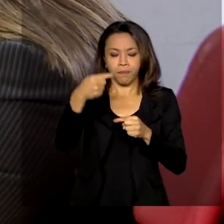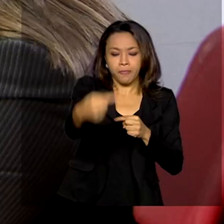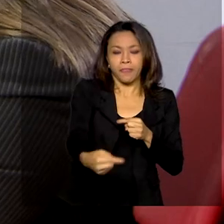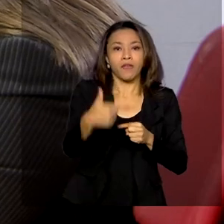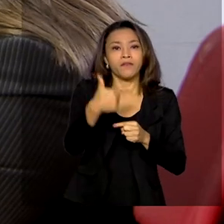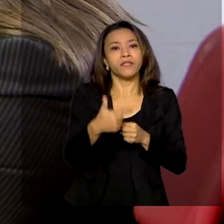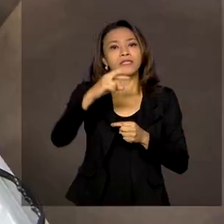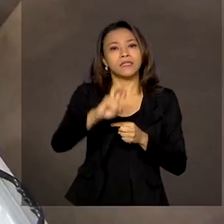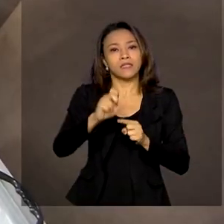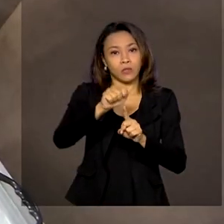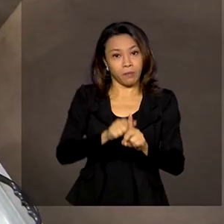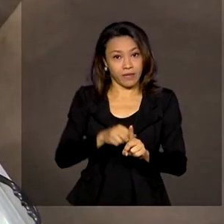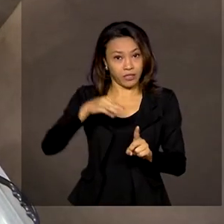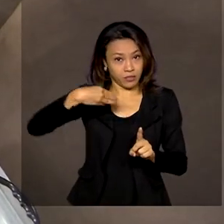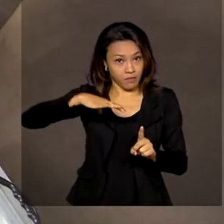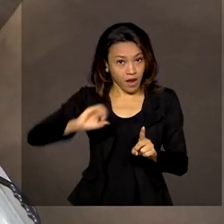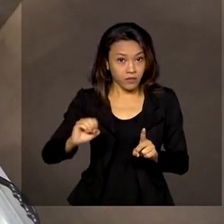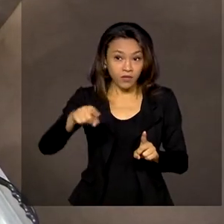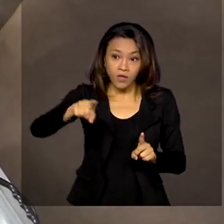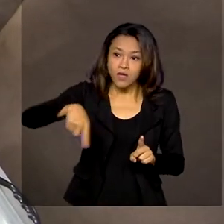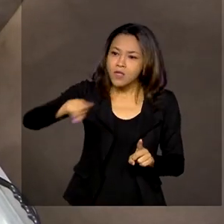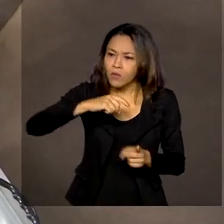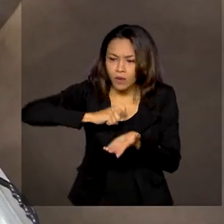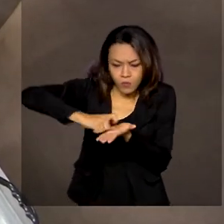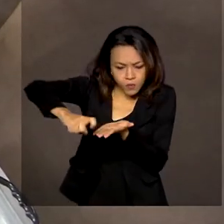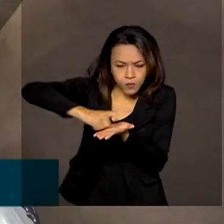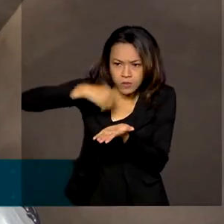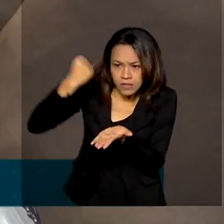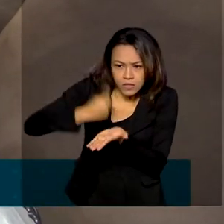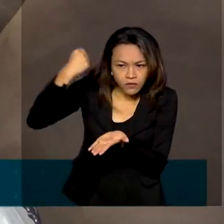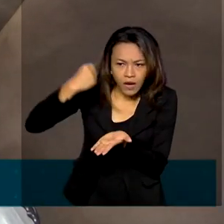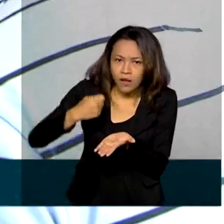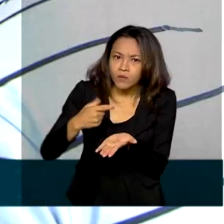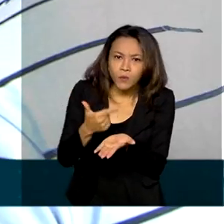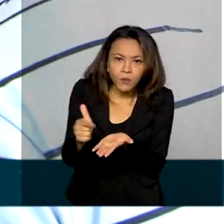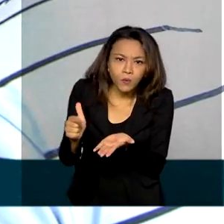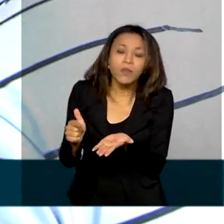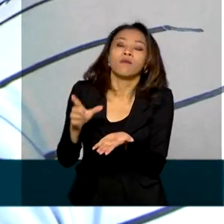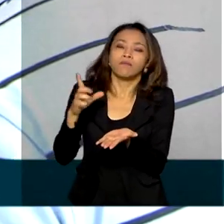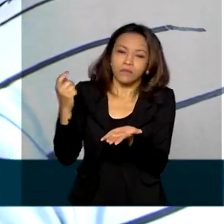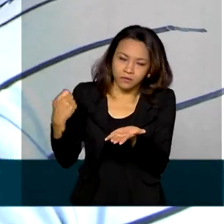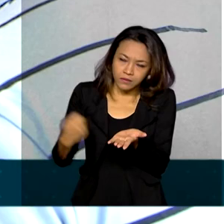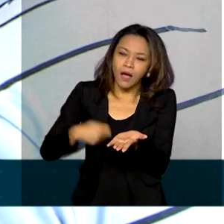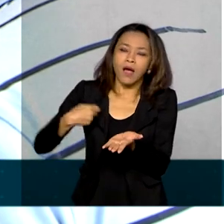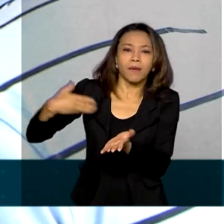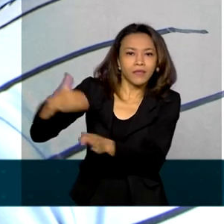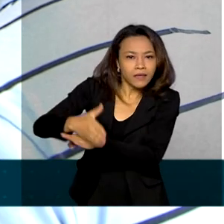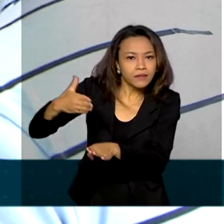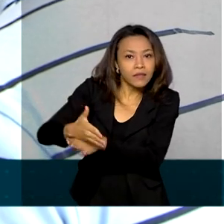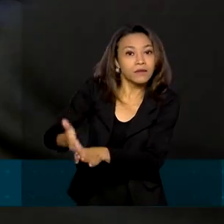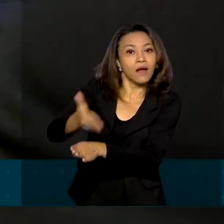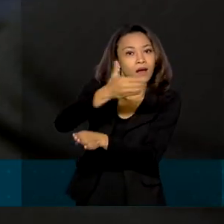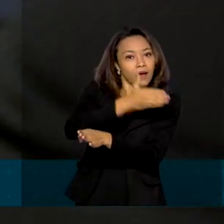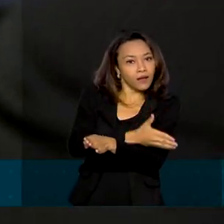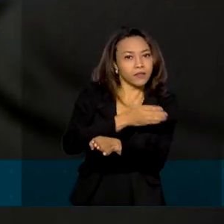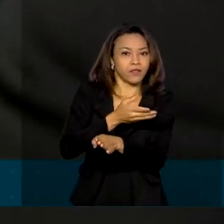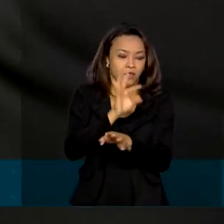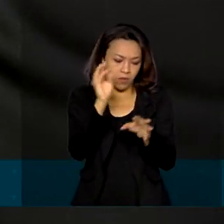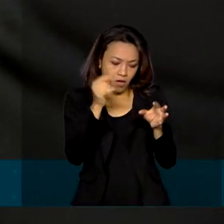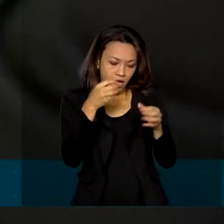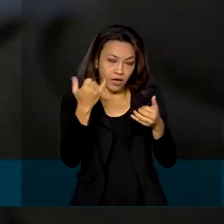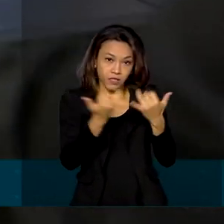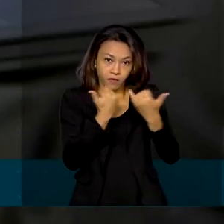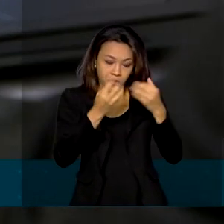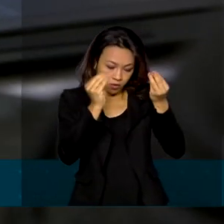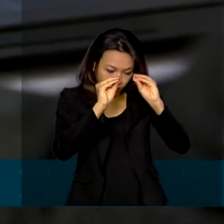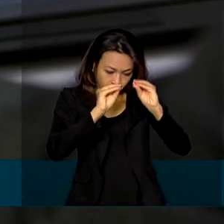março, contribuintes que não têm certificado digital também poderão ter acesso à declaração pré-preenchida do Imposto